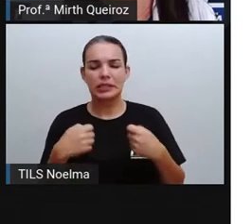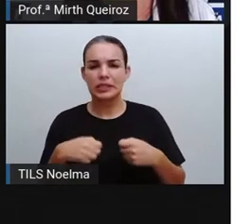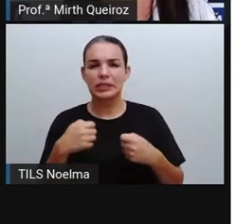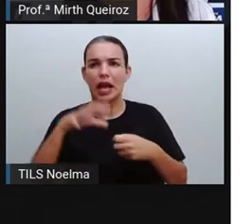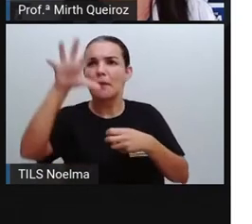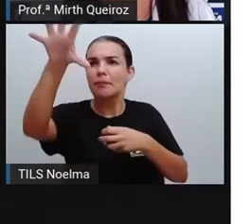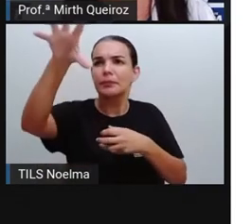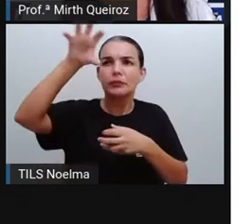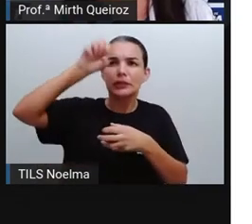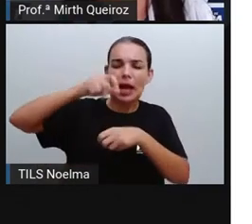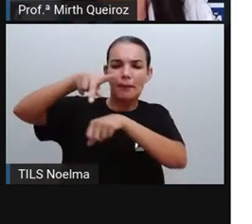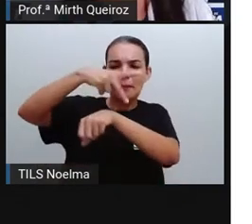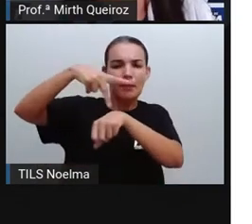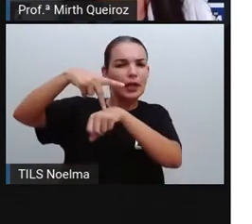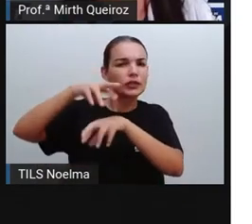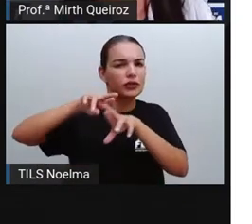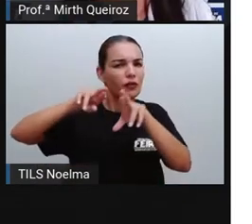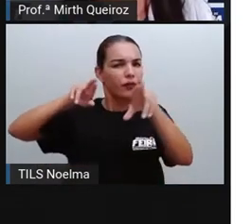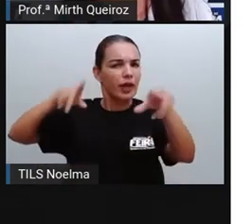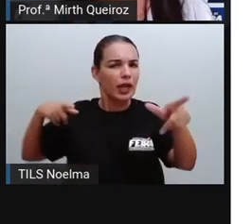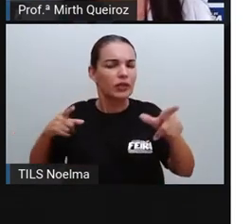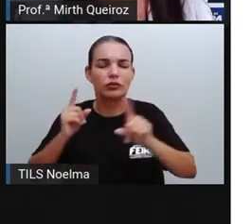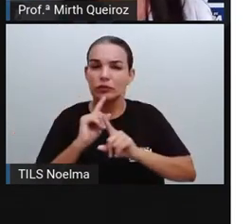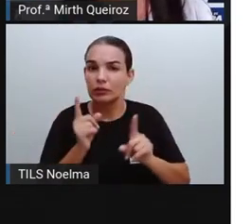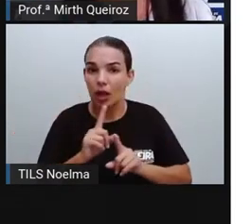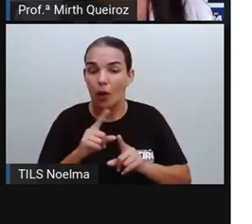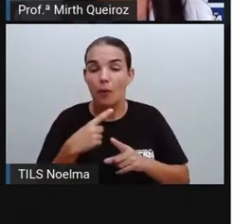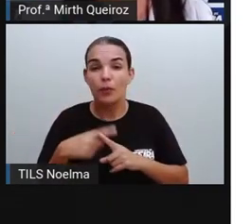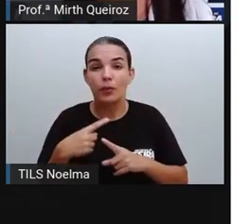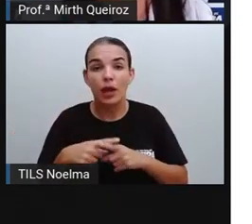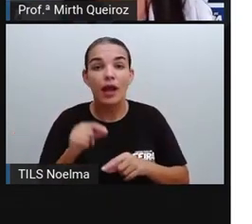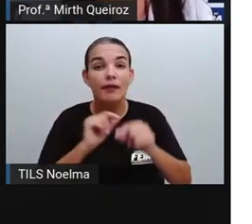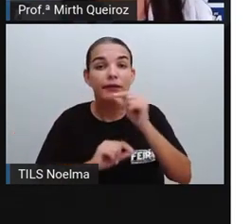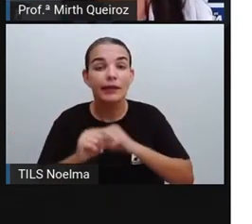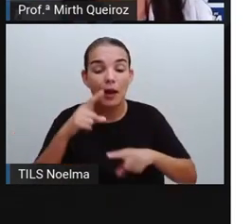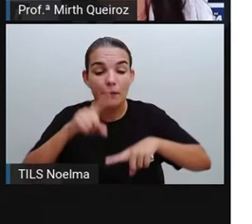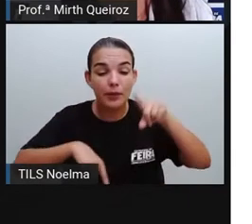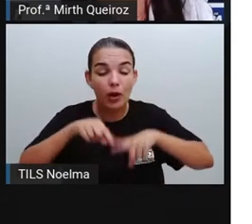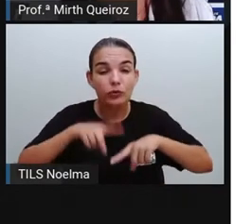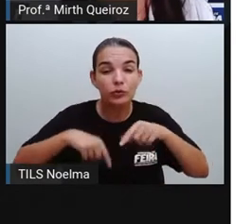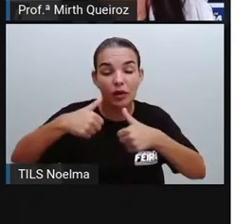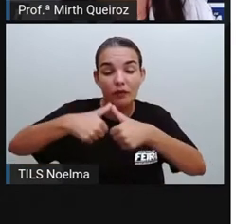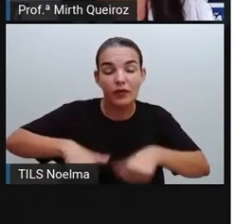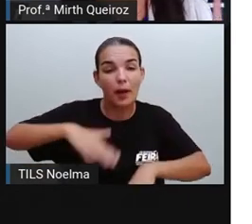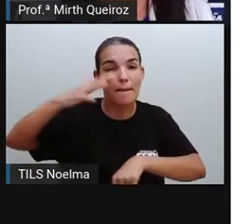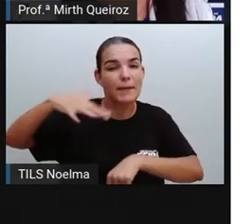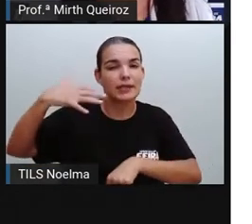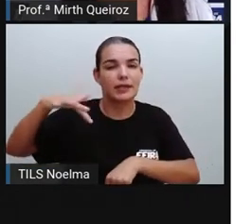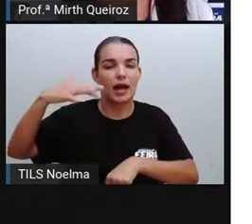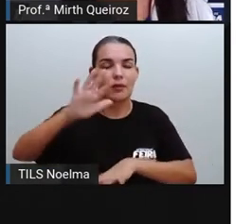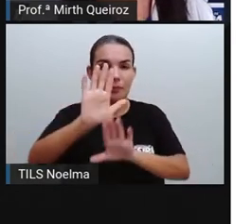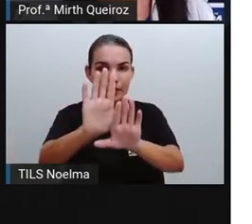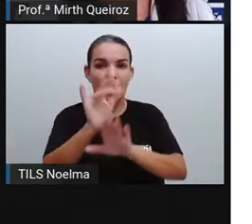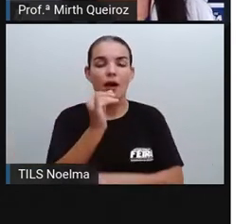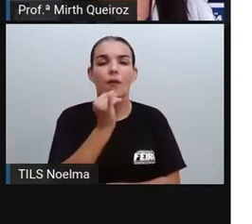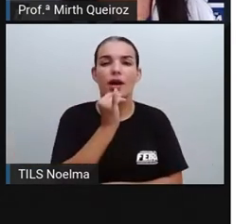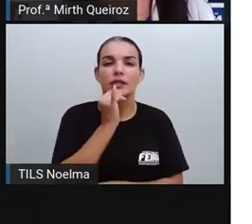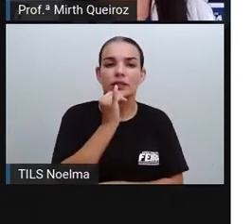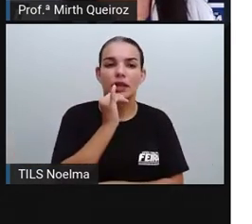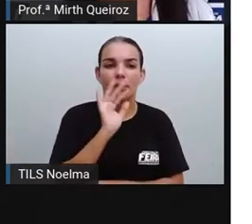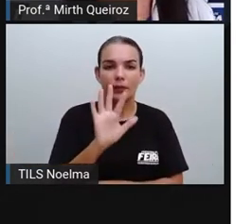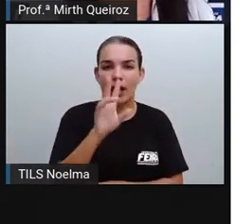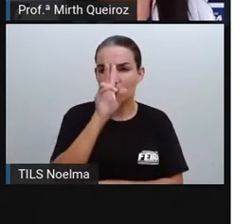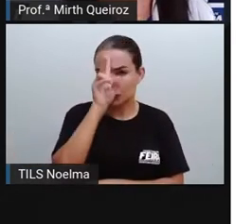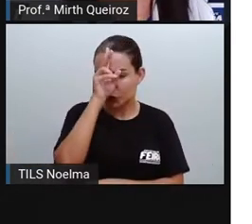exportar, trazer de fora essa matéria-prima, que é o que faz com que o produto fique mais caro. Vamos, por exemplo, lembrar aí a história,